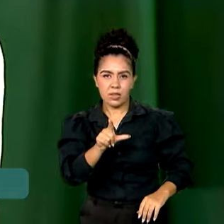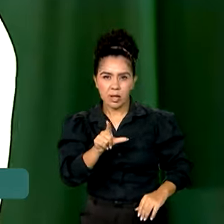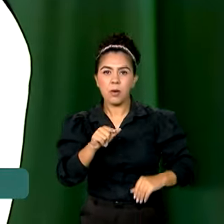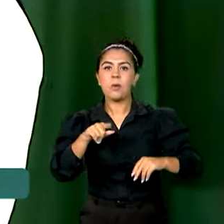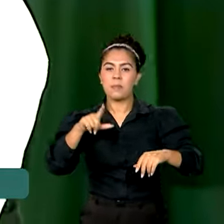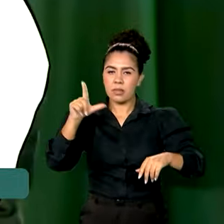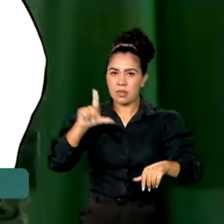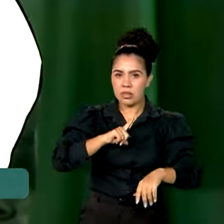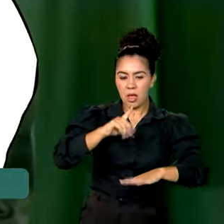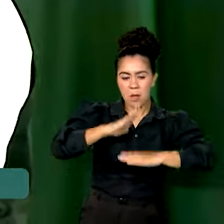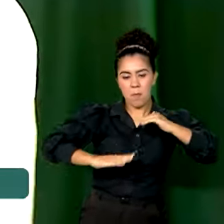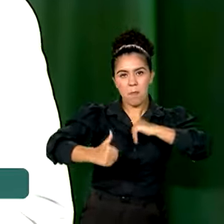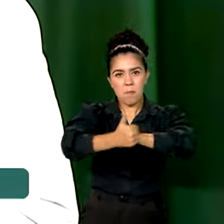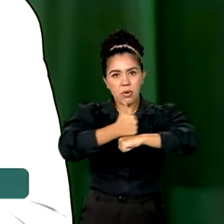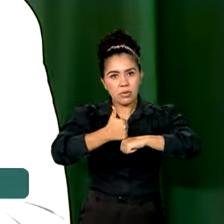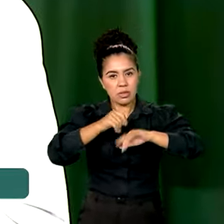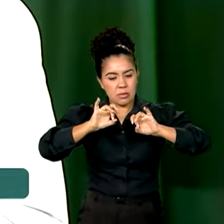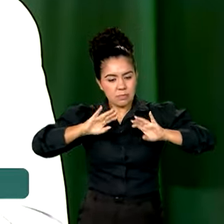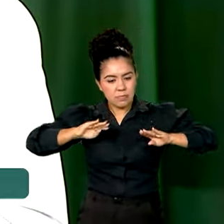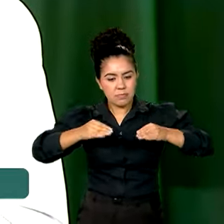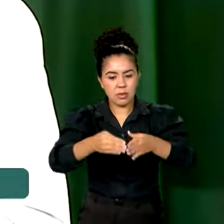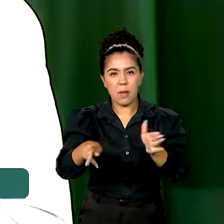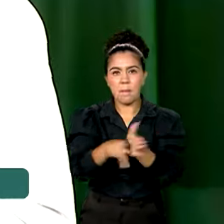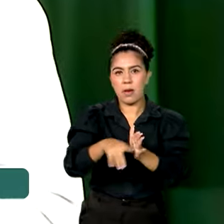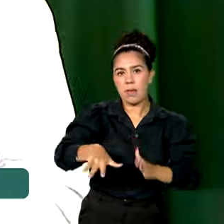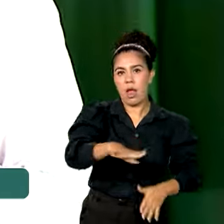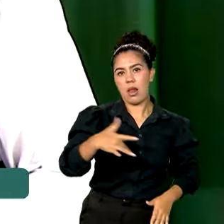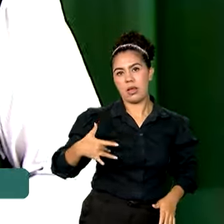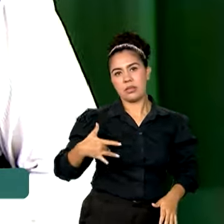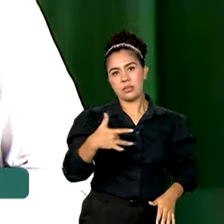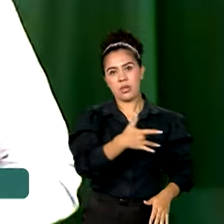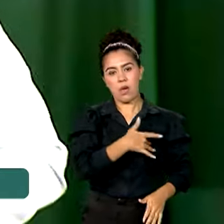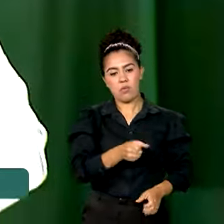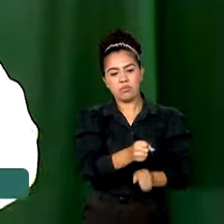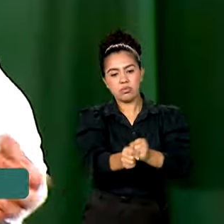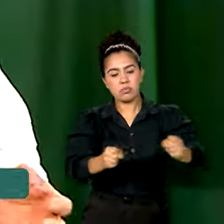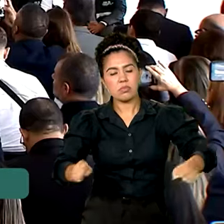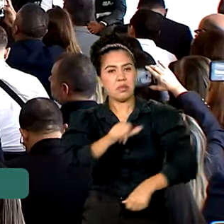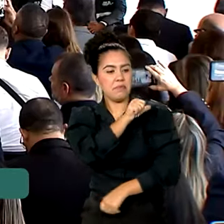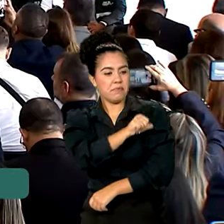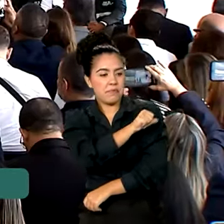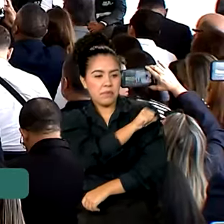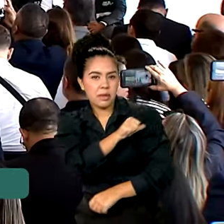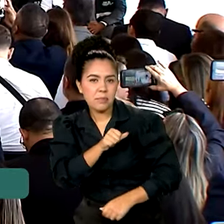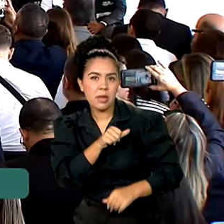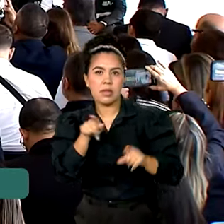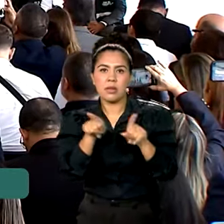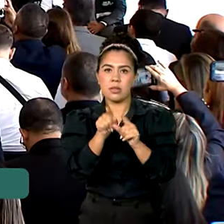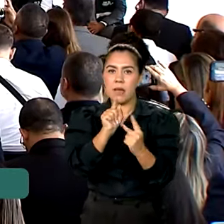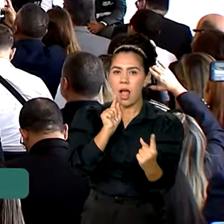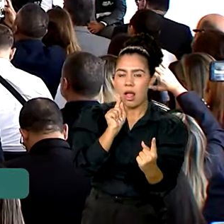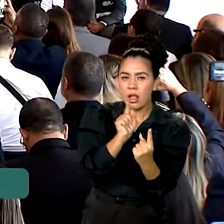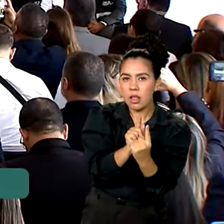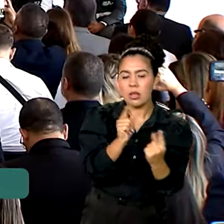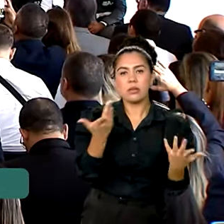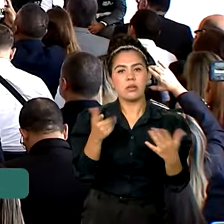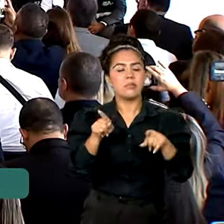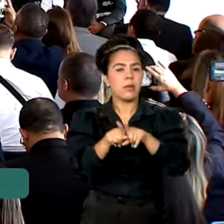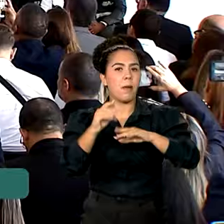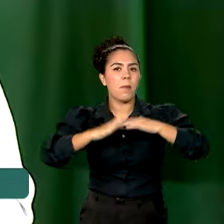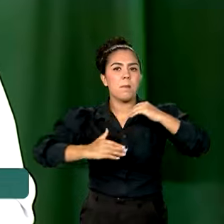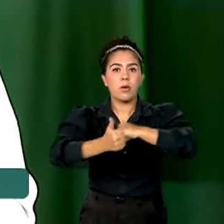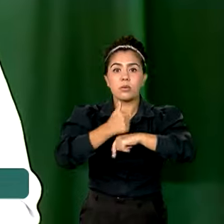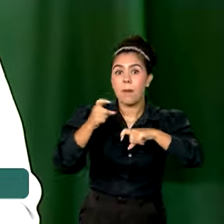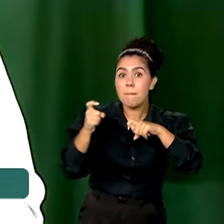profissionais especialistas na saúde, seja enfermeira, seja atendente de enfermagem, seja o médico.